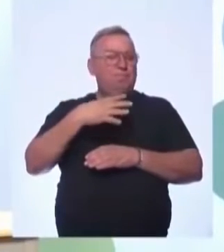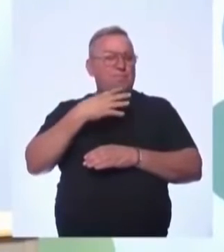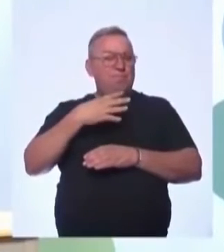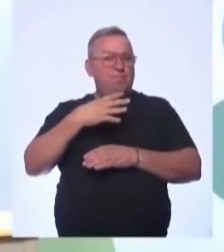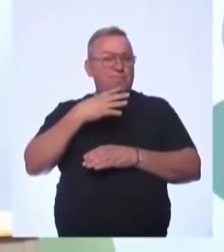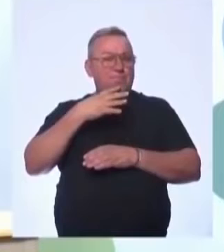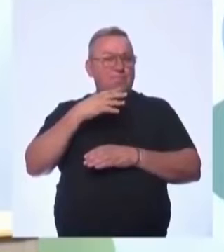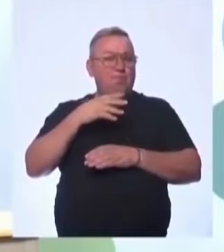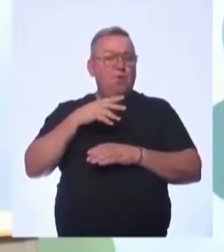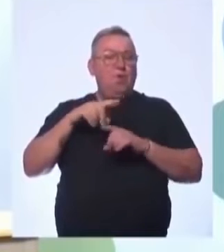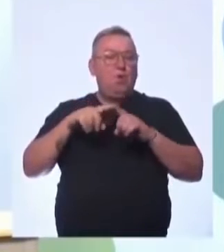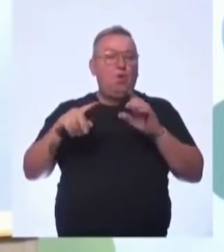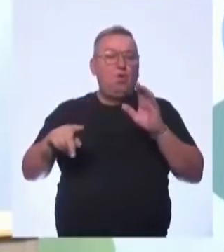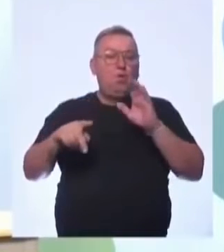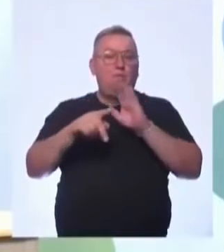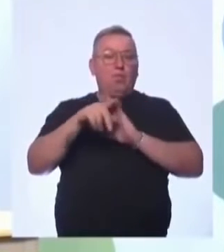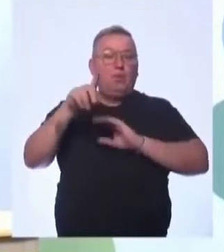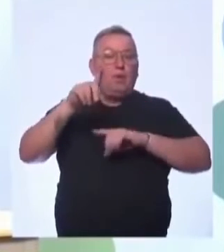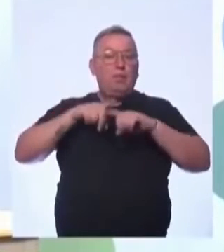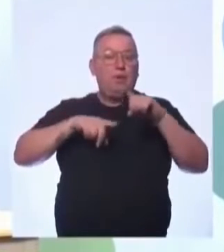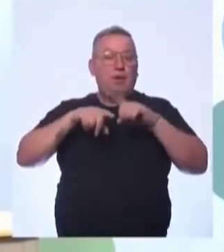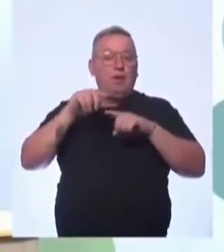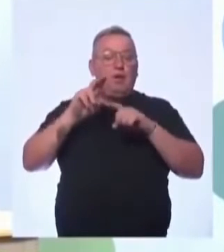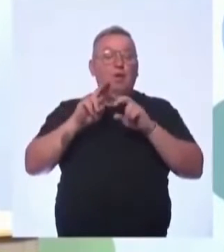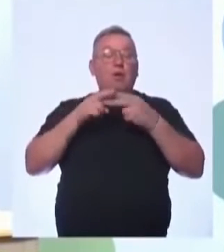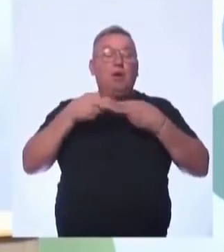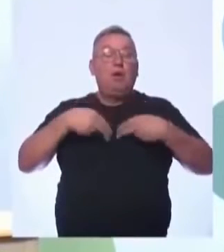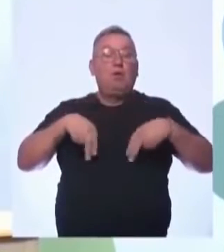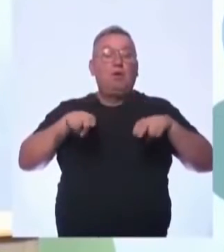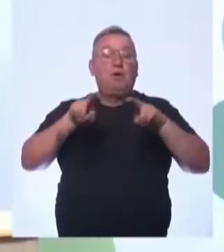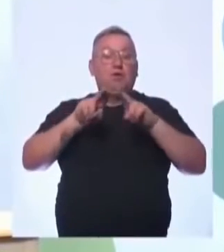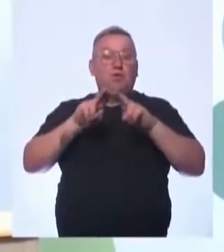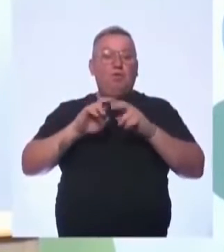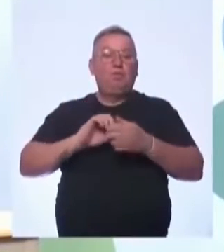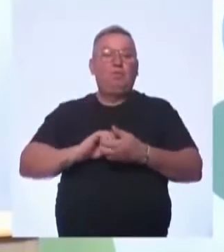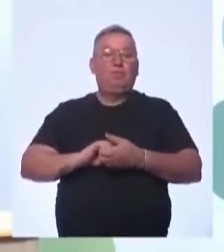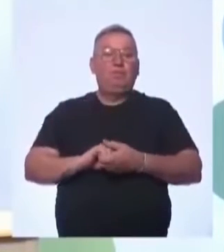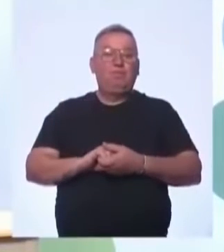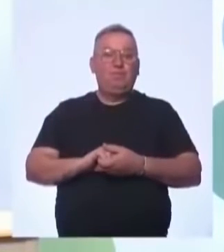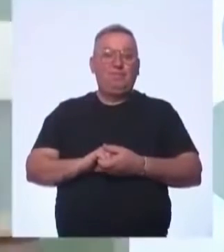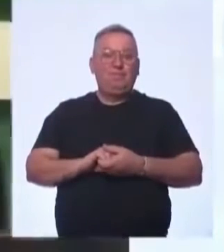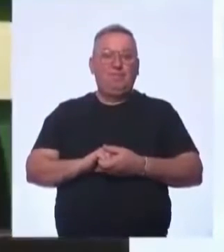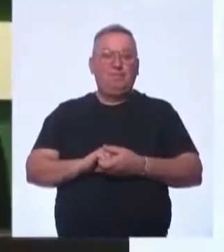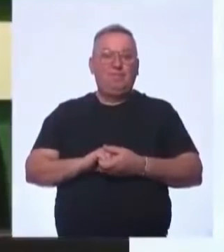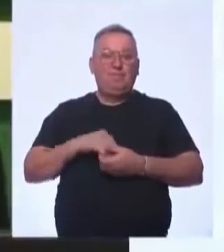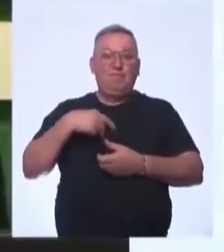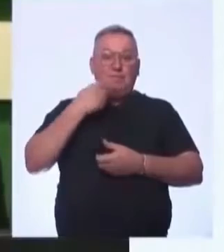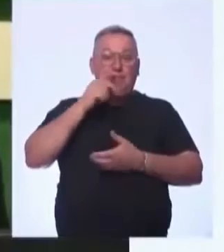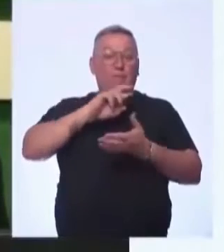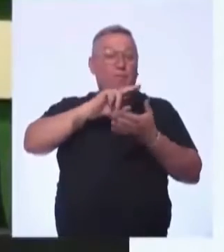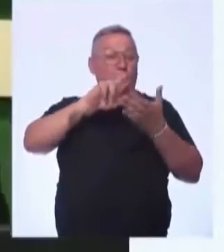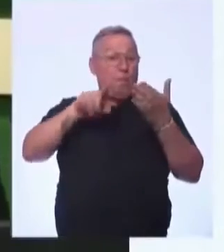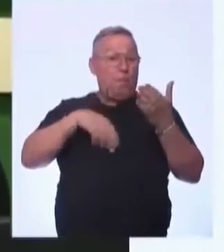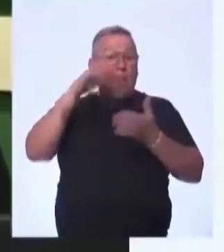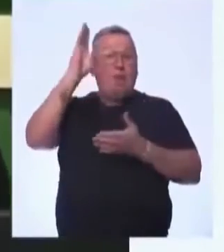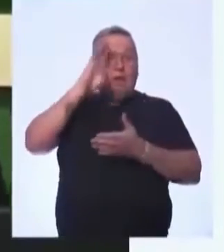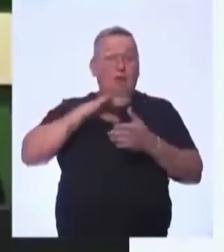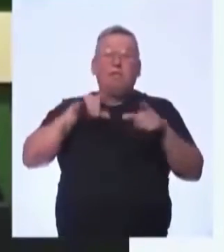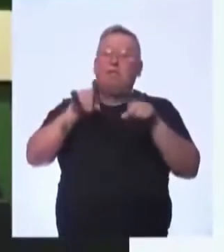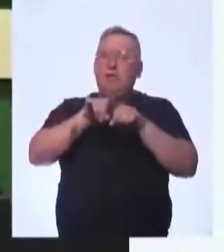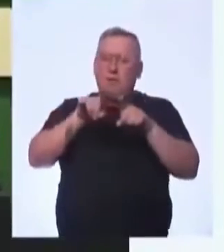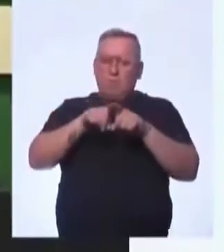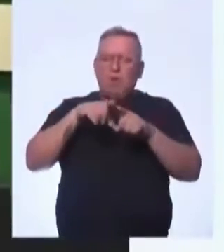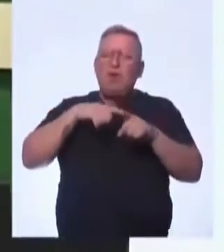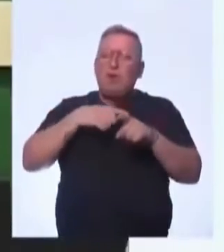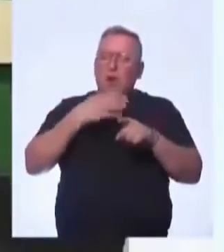como patrimônio imaterial pela Unesco. já já a gente volta. E falando em diversidade, o Brasil também é rico